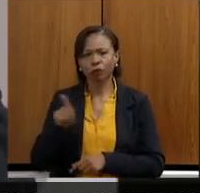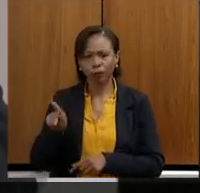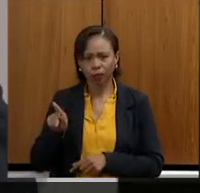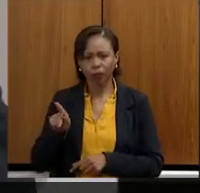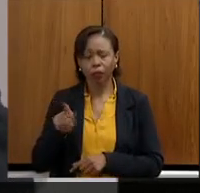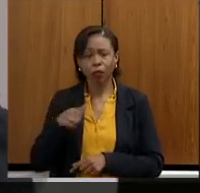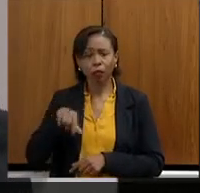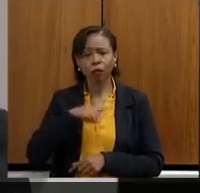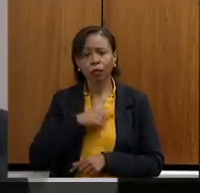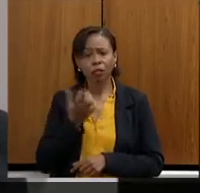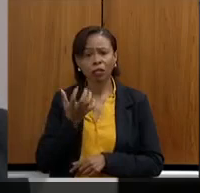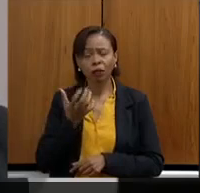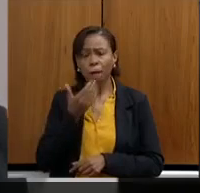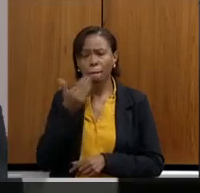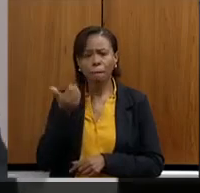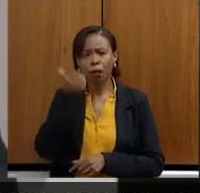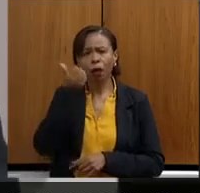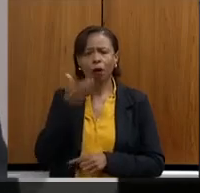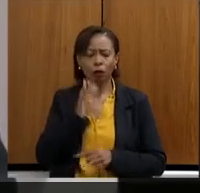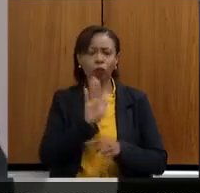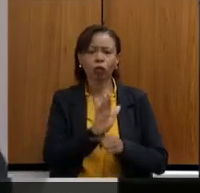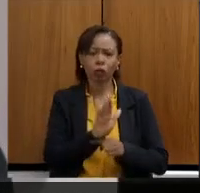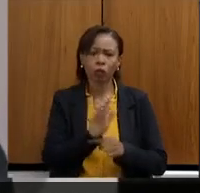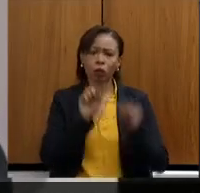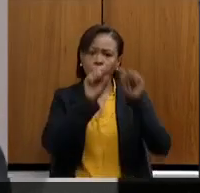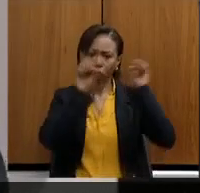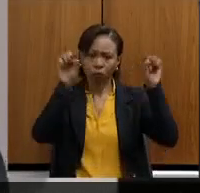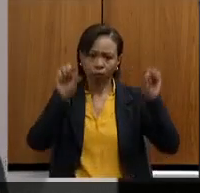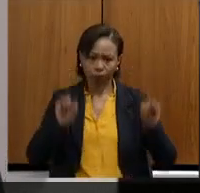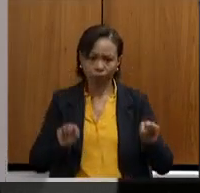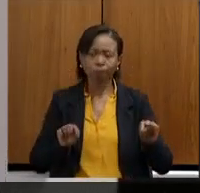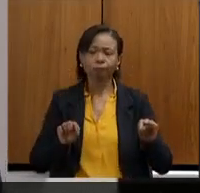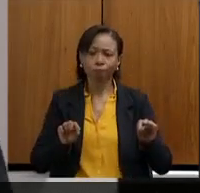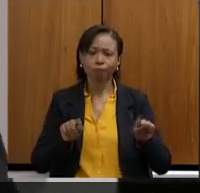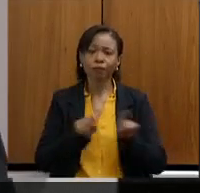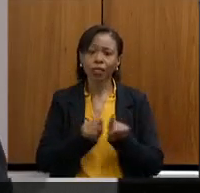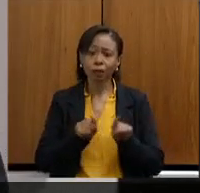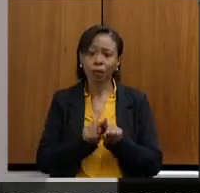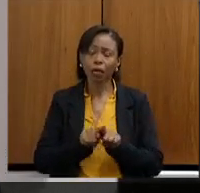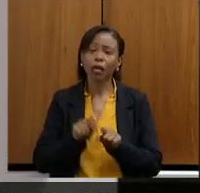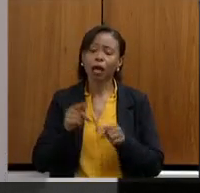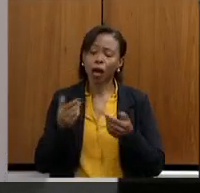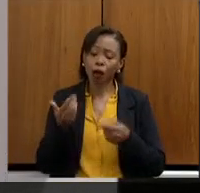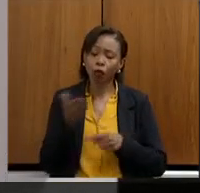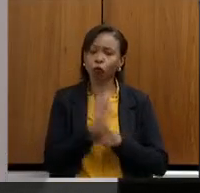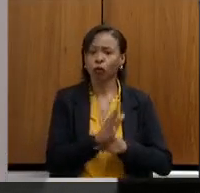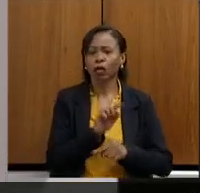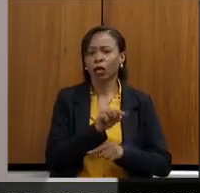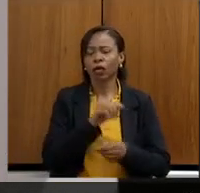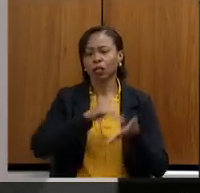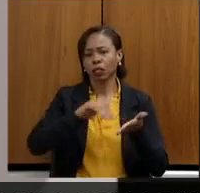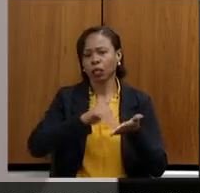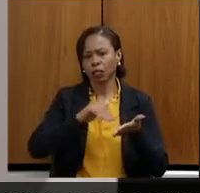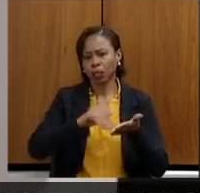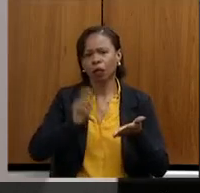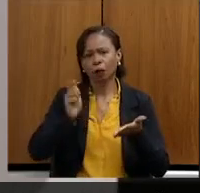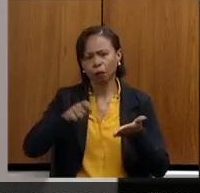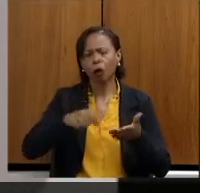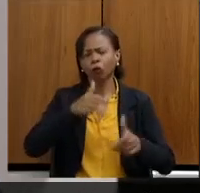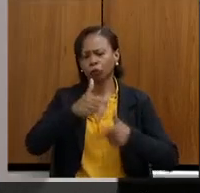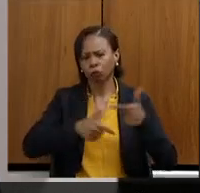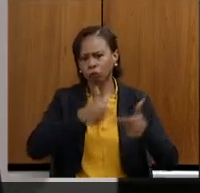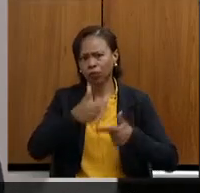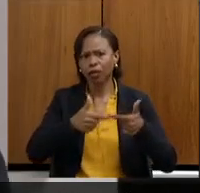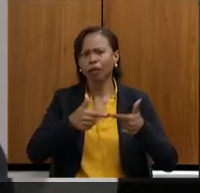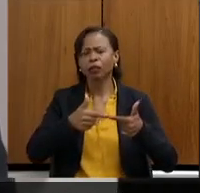quer dar melhores condições a vocês funcionários, melhores condições para secretar e executar esse serviço tão belo que tem